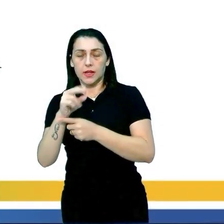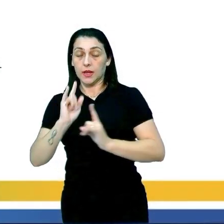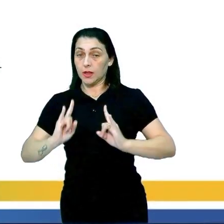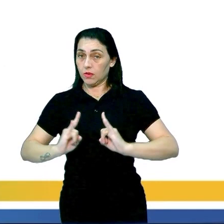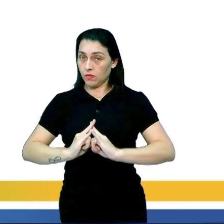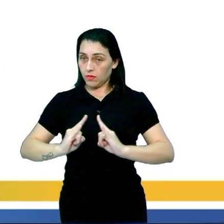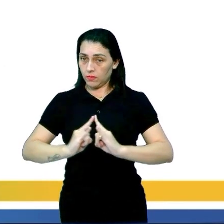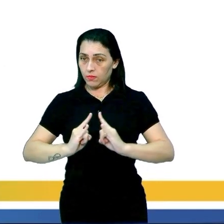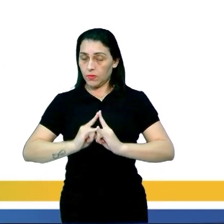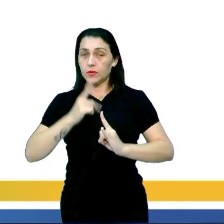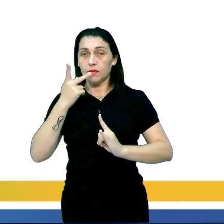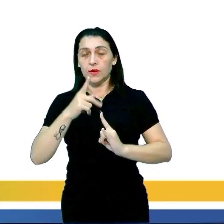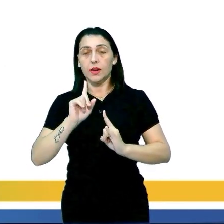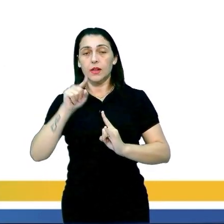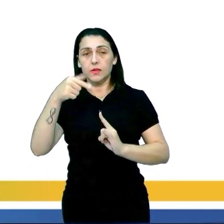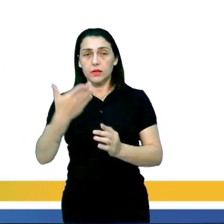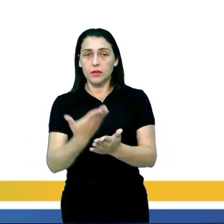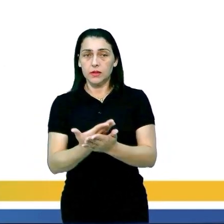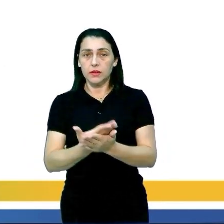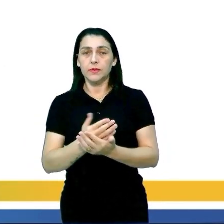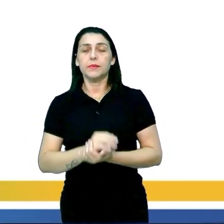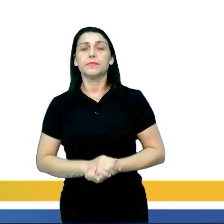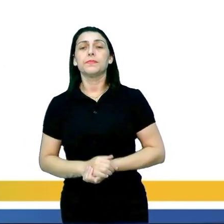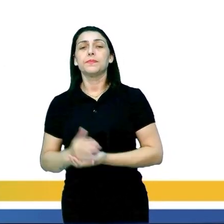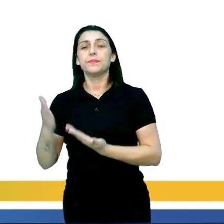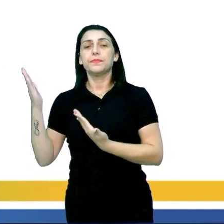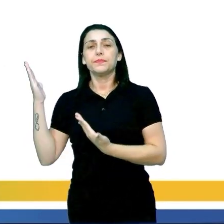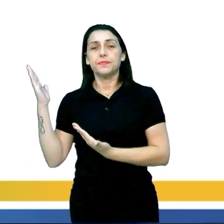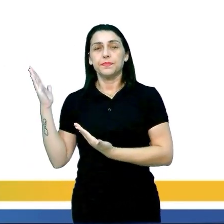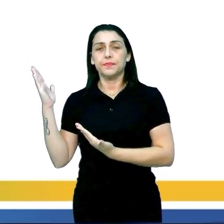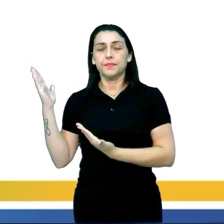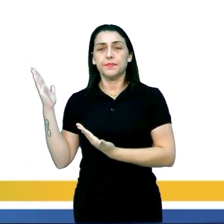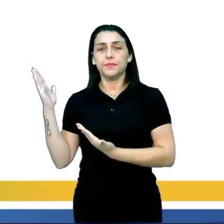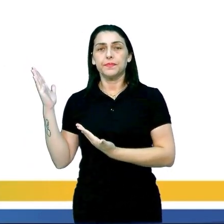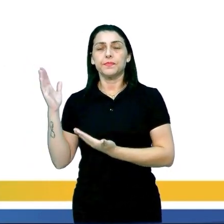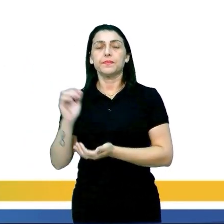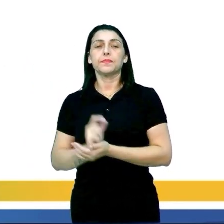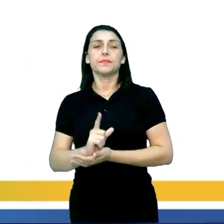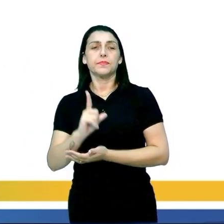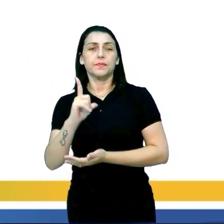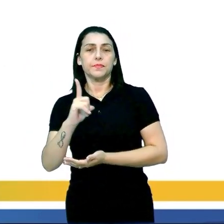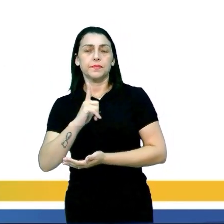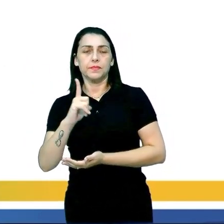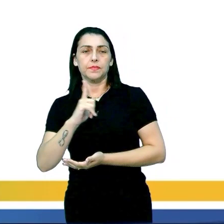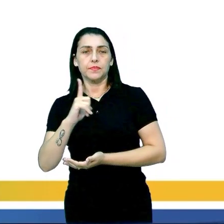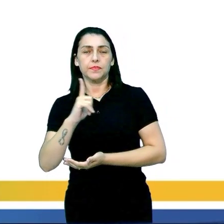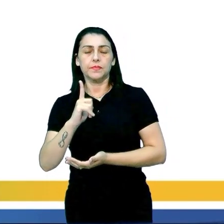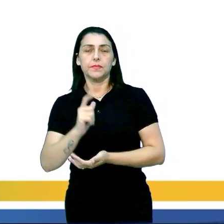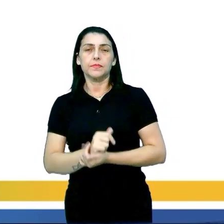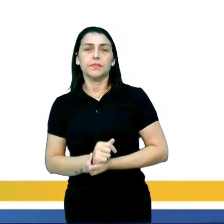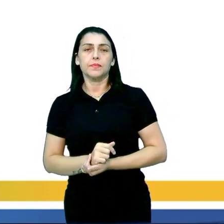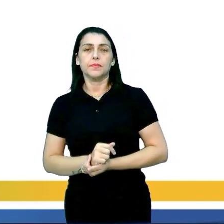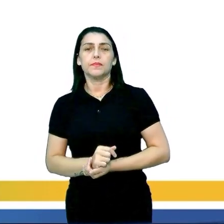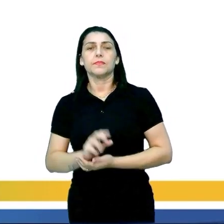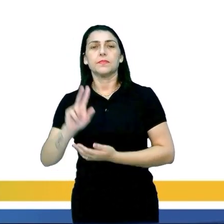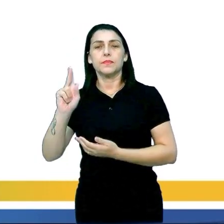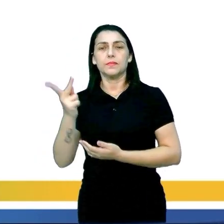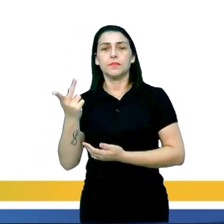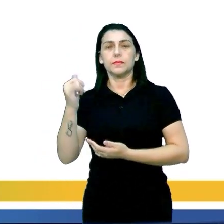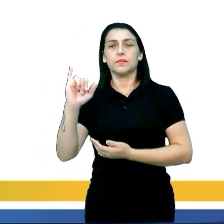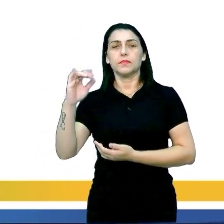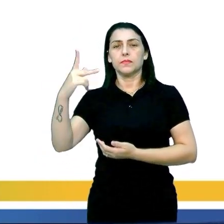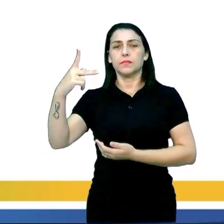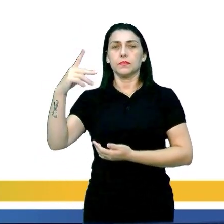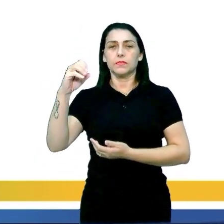Que a gente vai estar falando no decorrer. Aqui nessa imagem, pessoal, temos a hipófise,